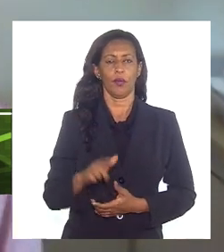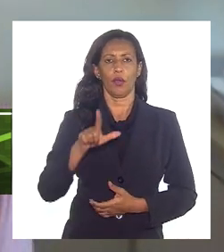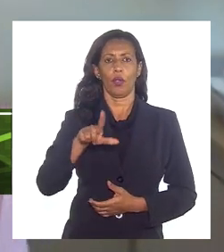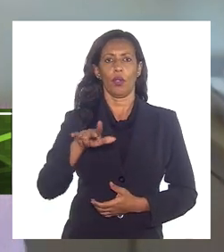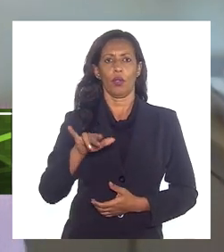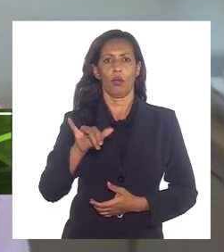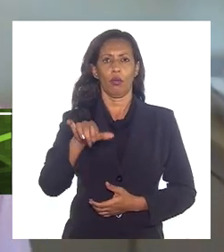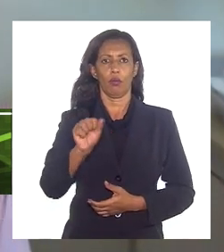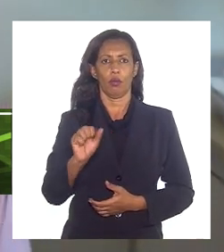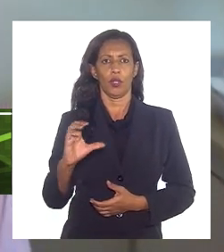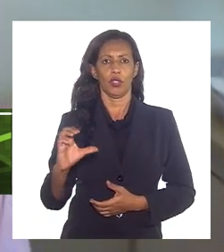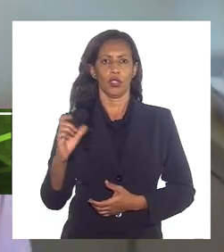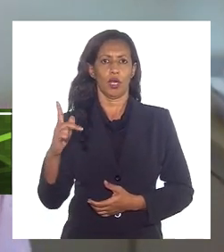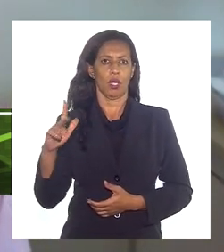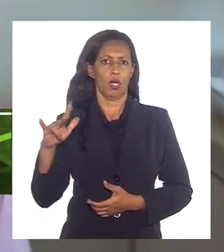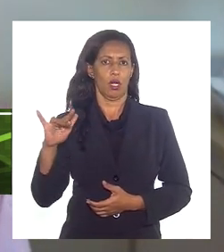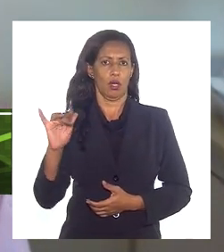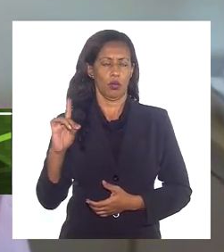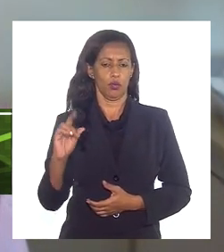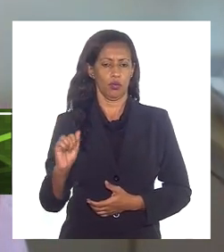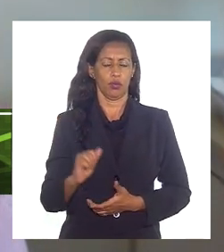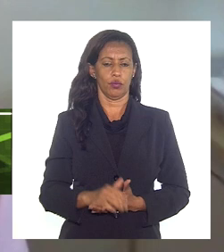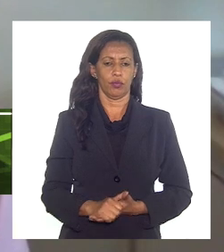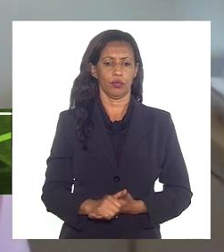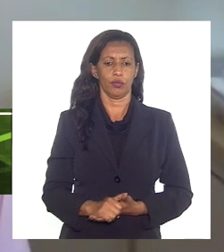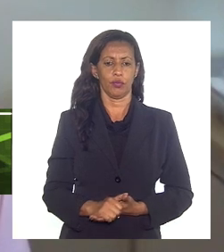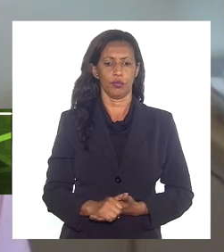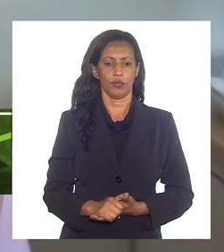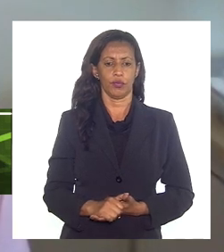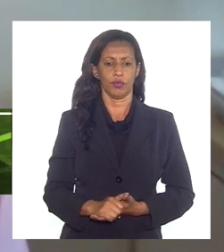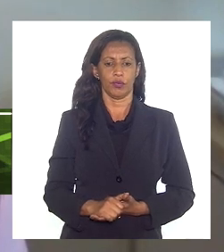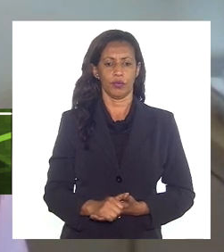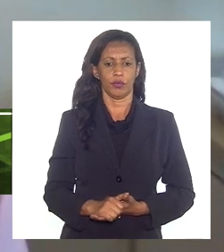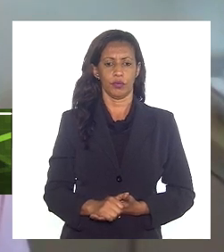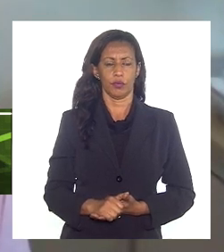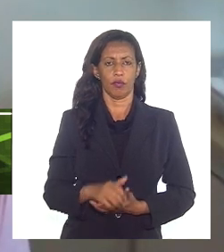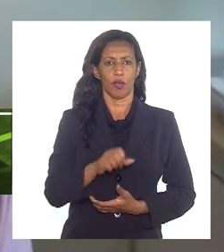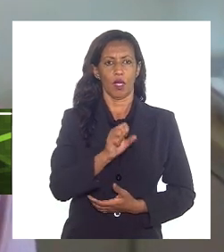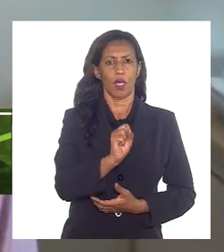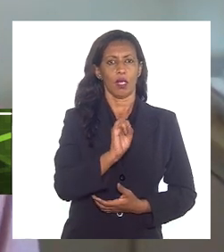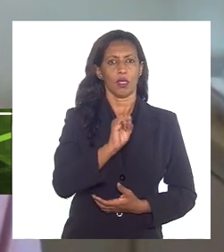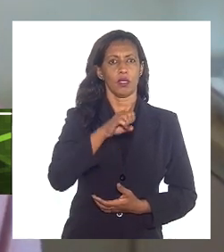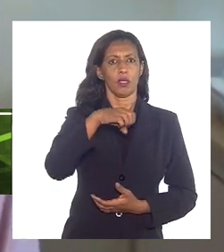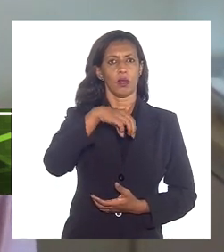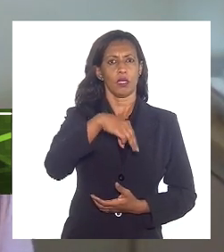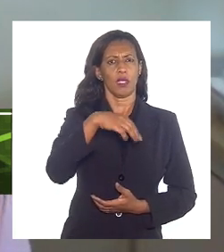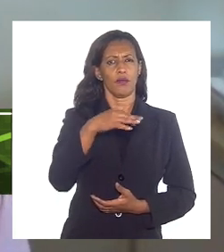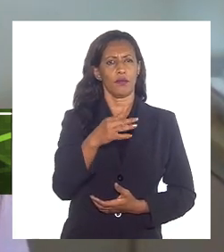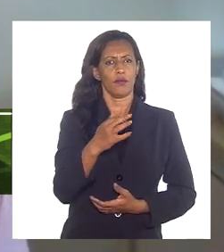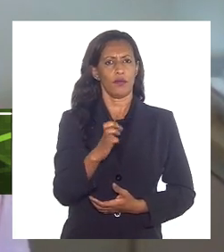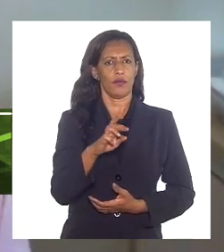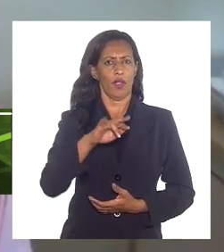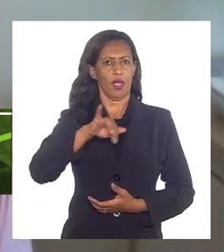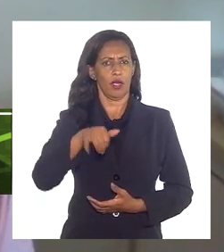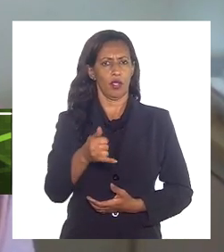Cláudio Leivas, representando a SINFERG, doutor